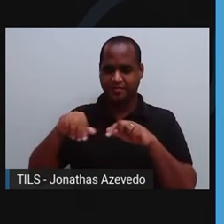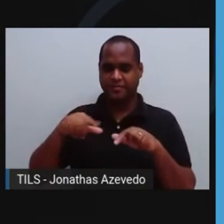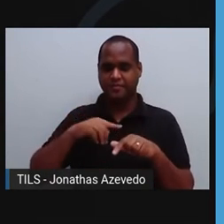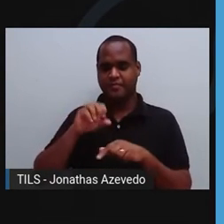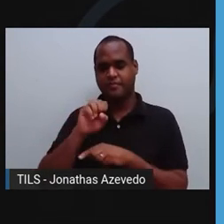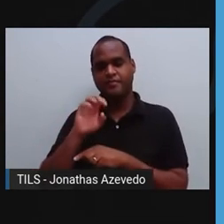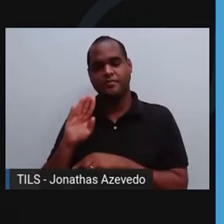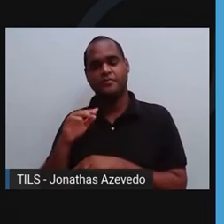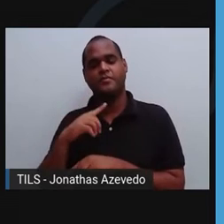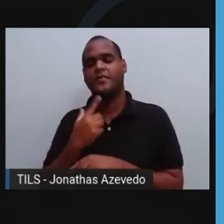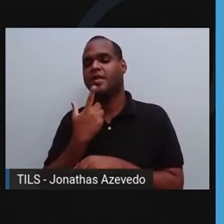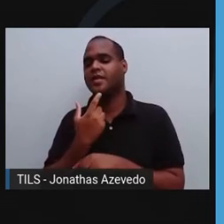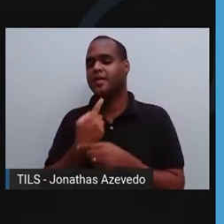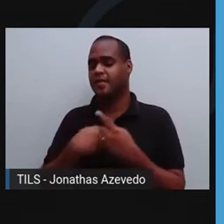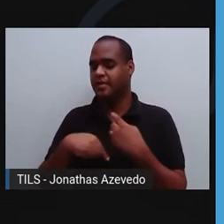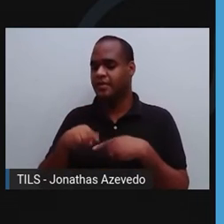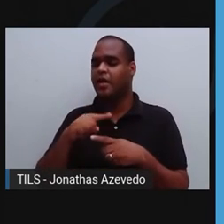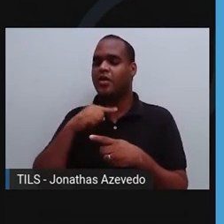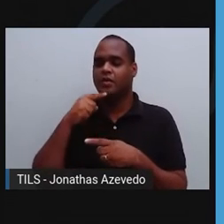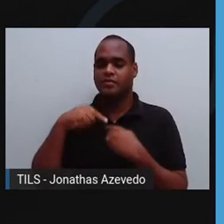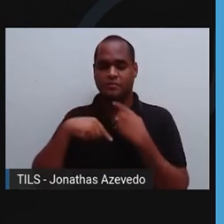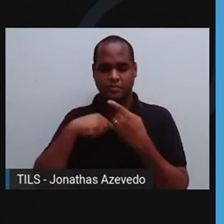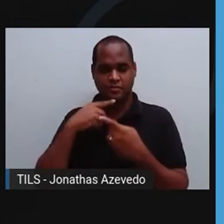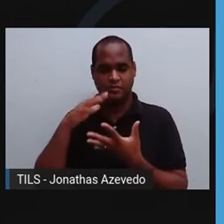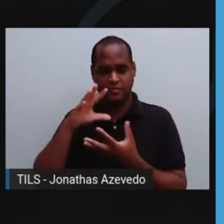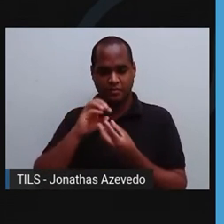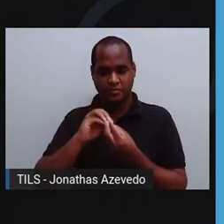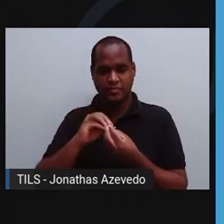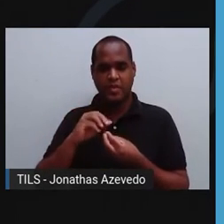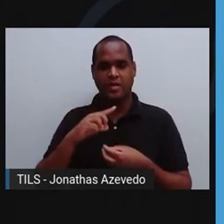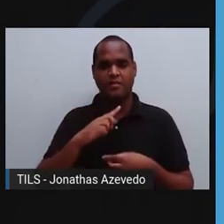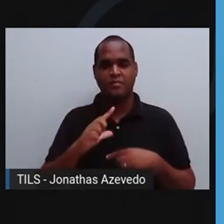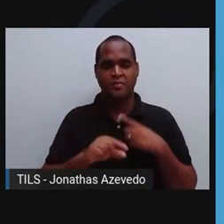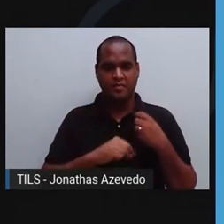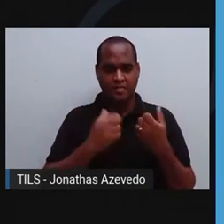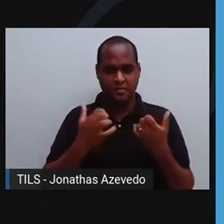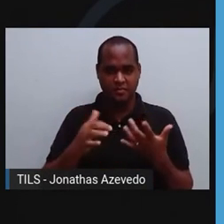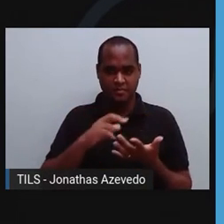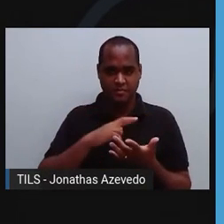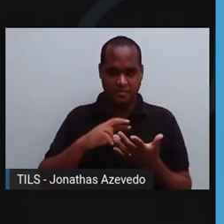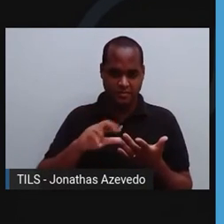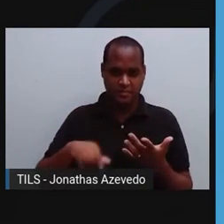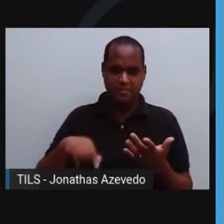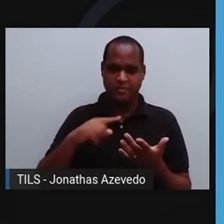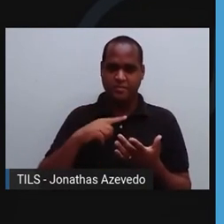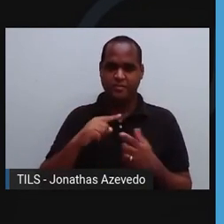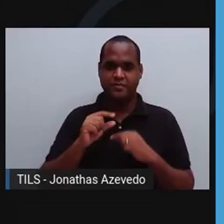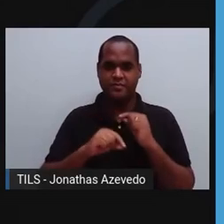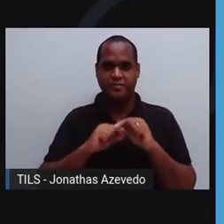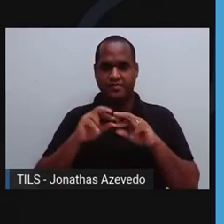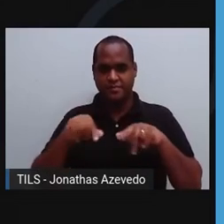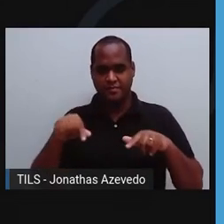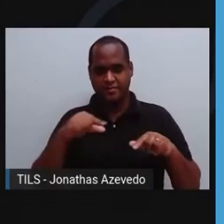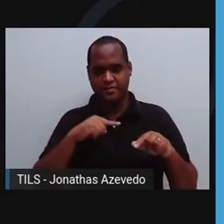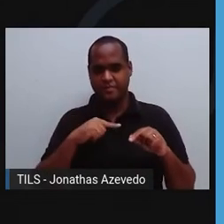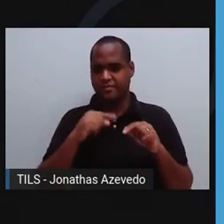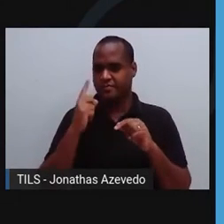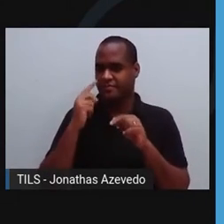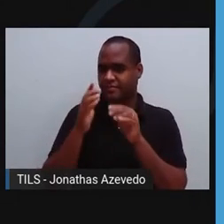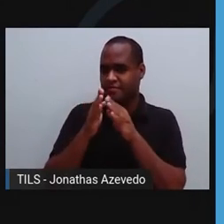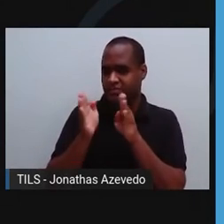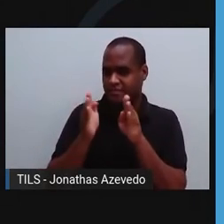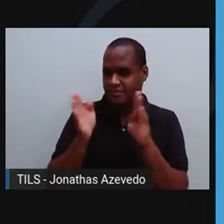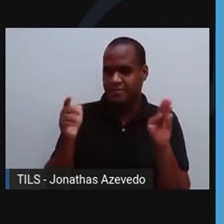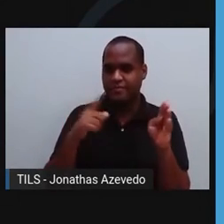sanguíneo não conseguiu reabsorver. Digamos que as portas desse metrô são mais largas, cabem